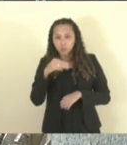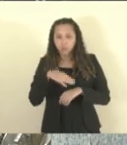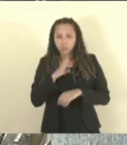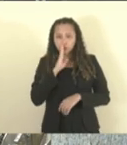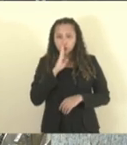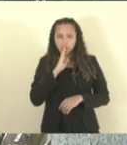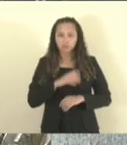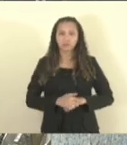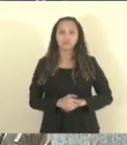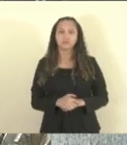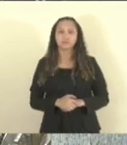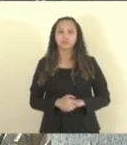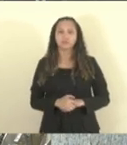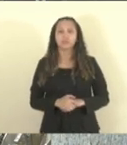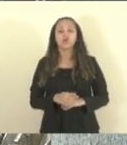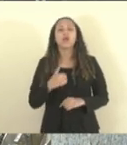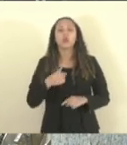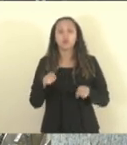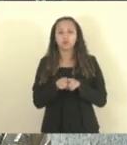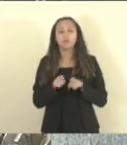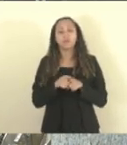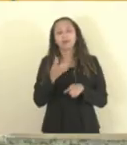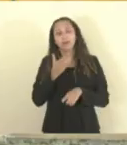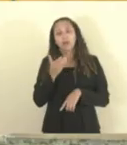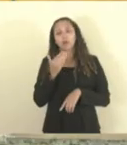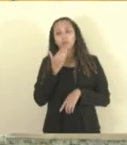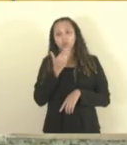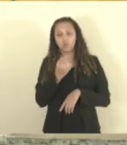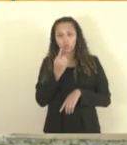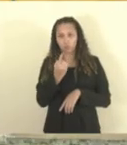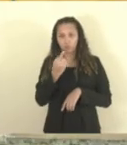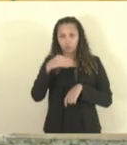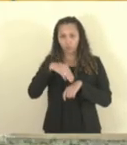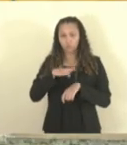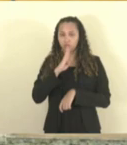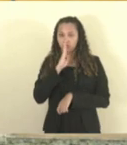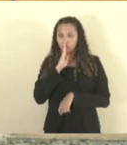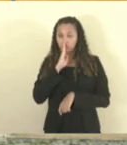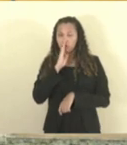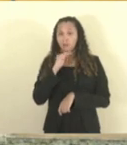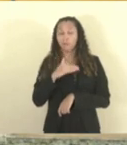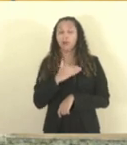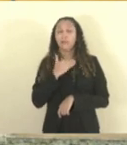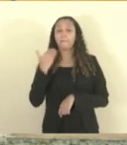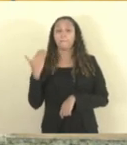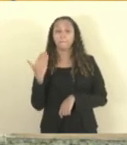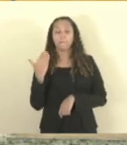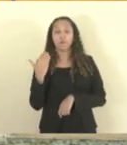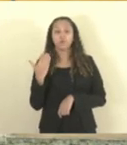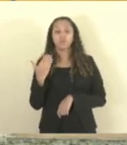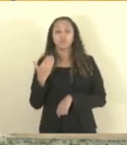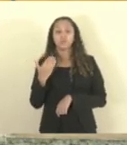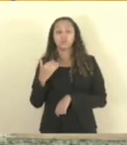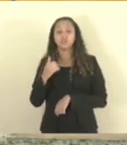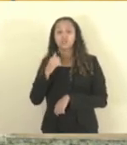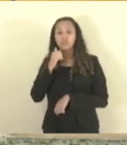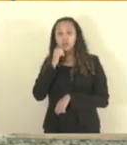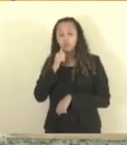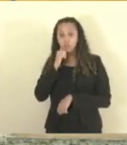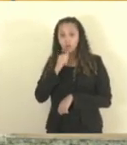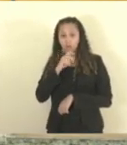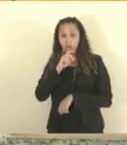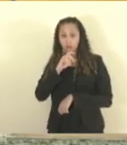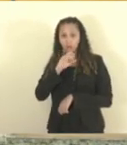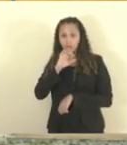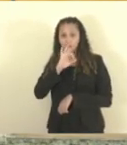silêncio? Eu também desejo fazer o pedido de um minuto de silêncio pelo falecimento da agente da Polícia